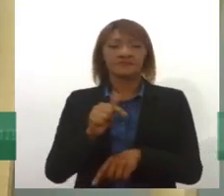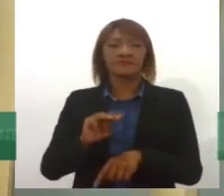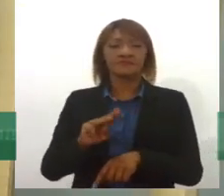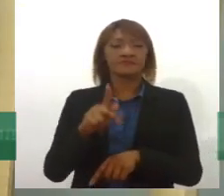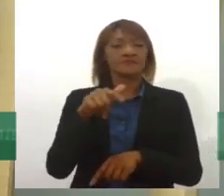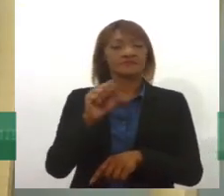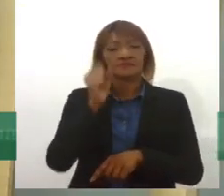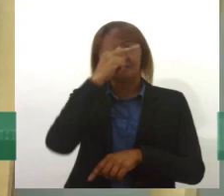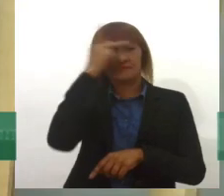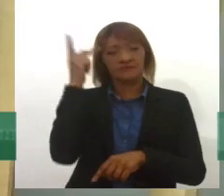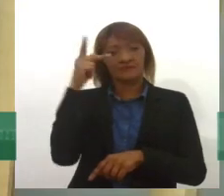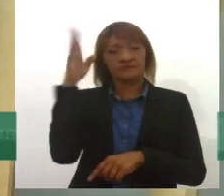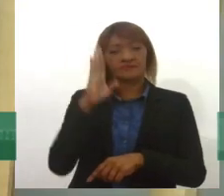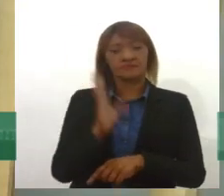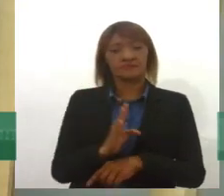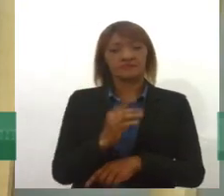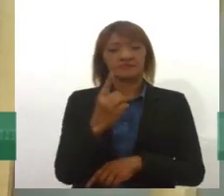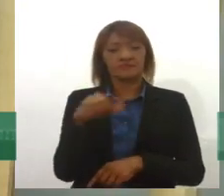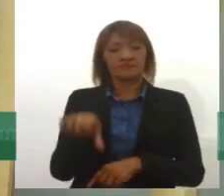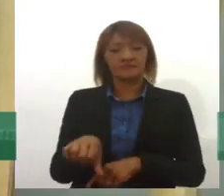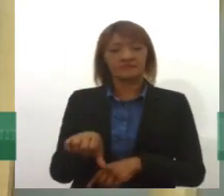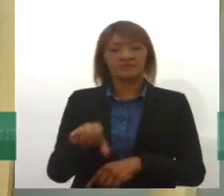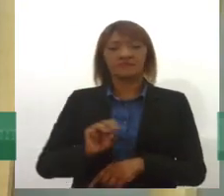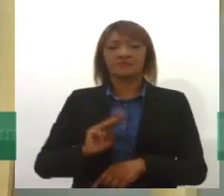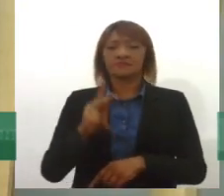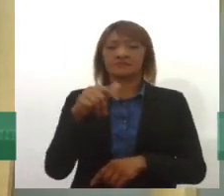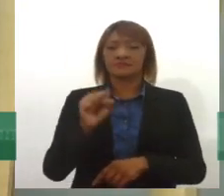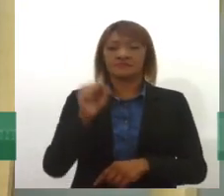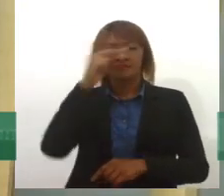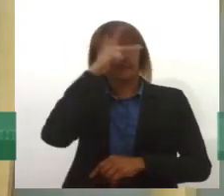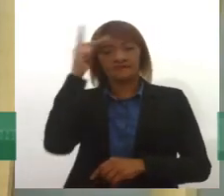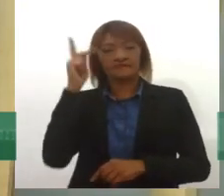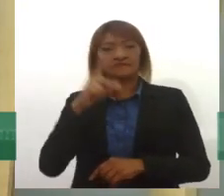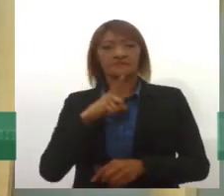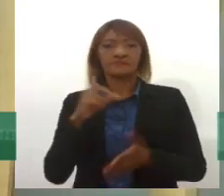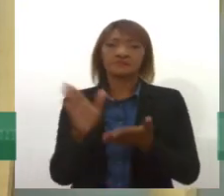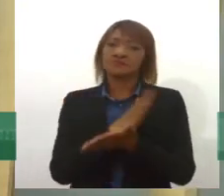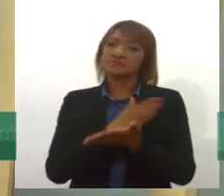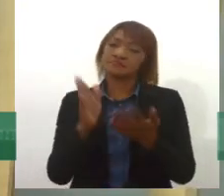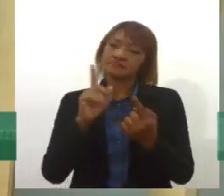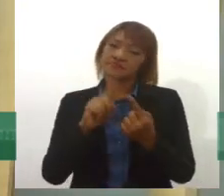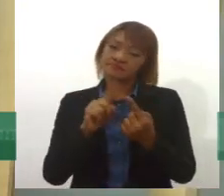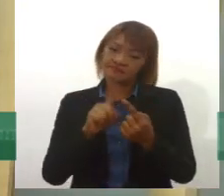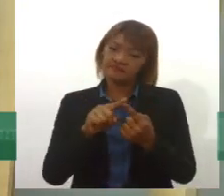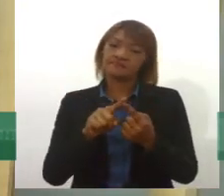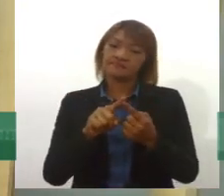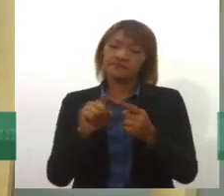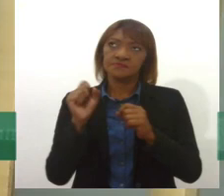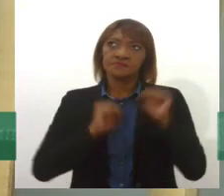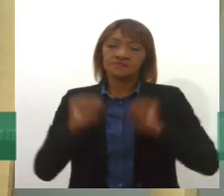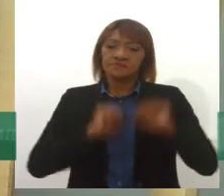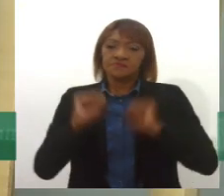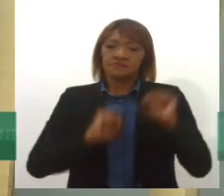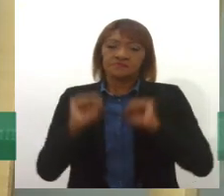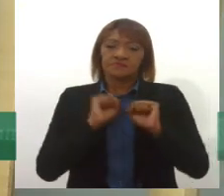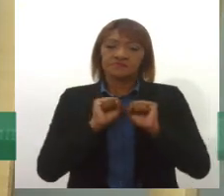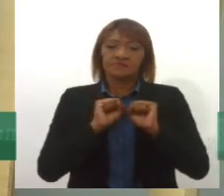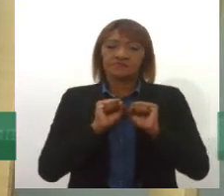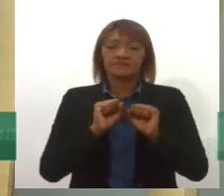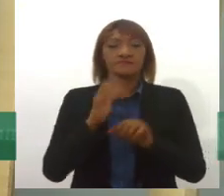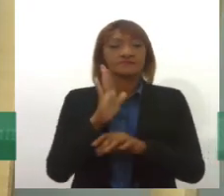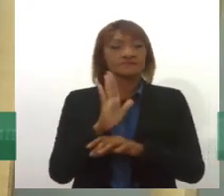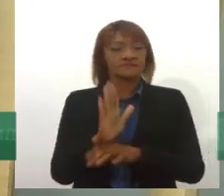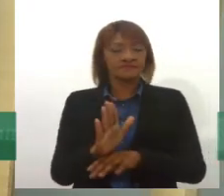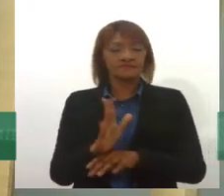brasileiros e quase 19 milhões de pessoas possuem algum tipo de transtorno de ansiedade. Em âmbito